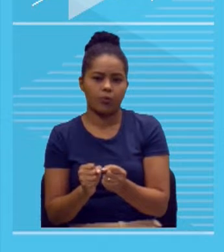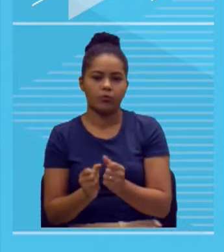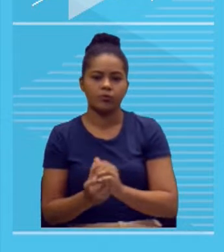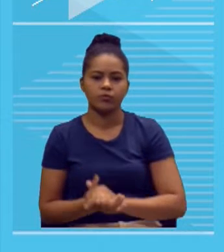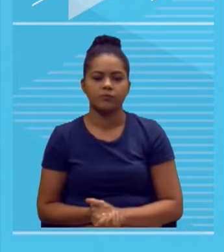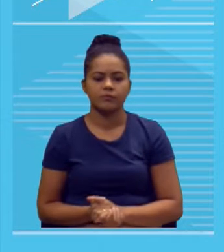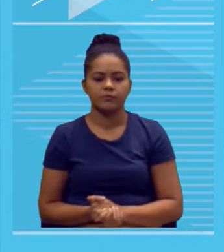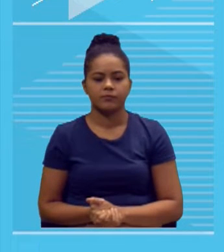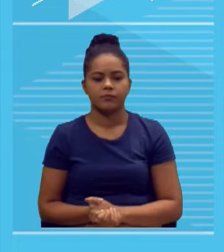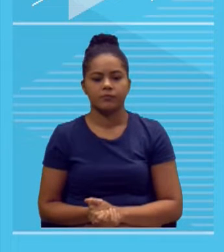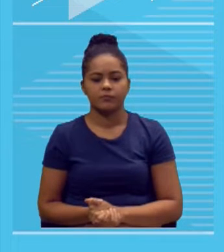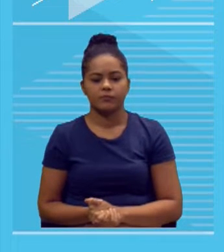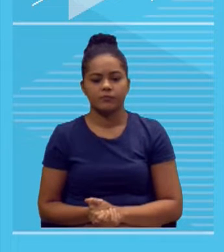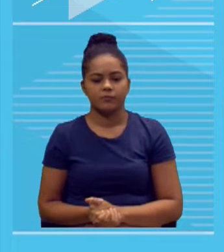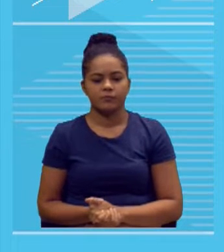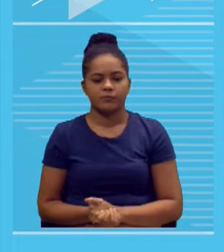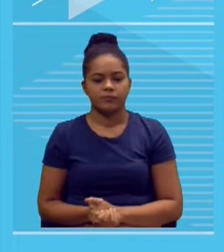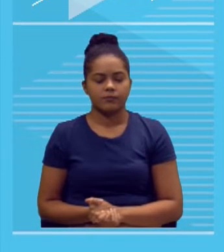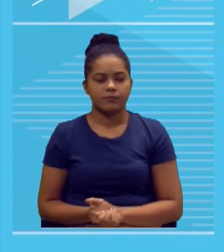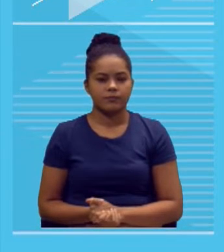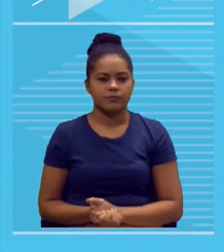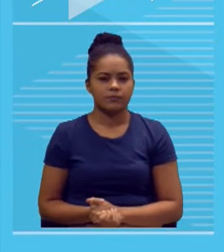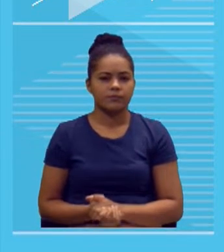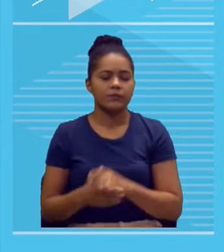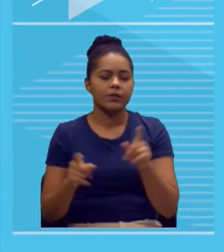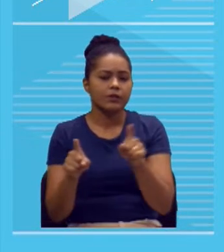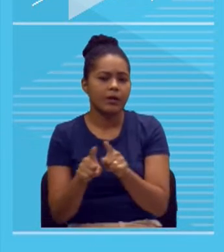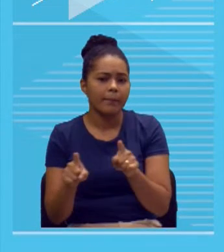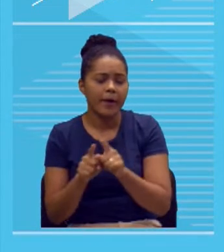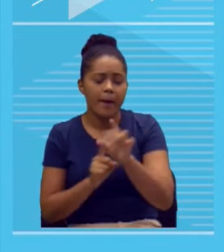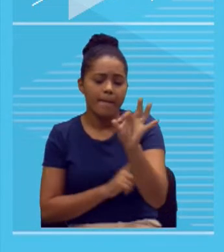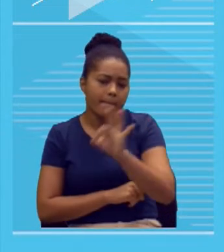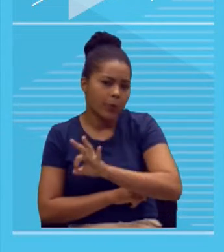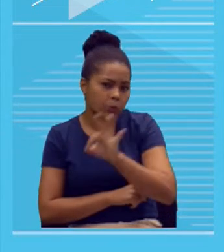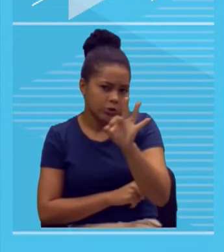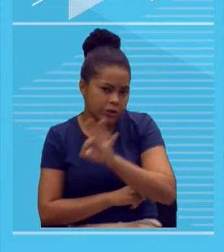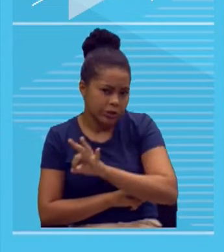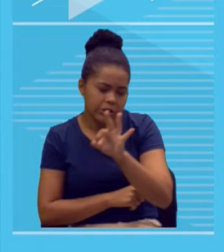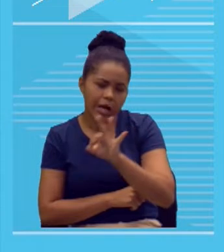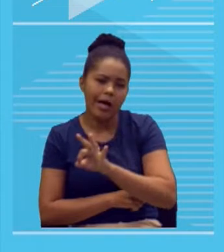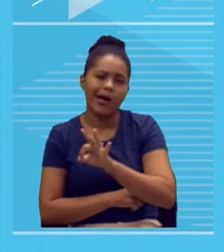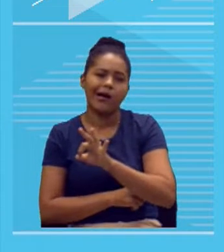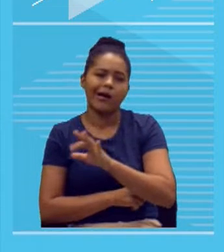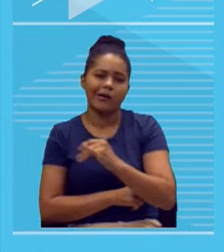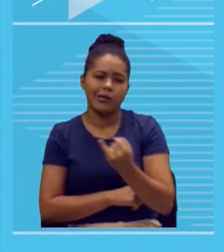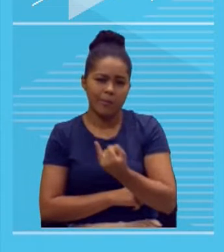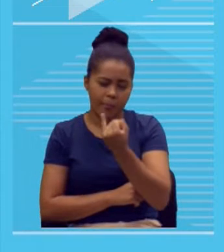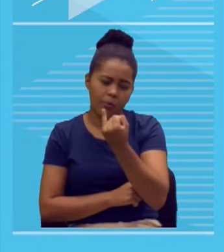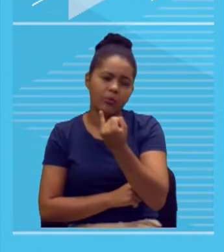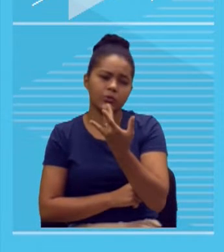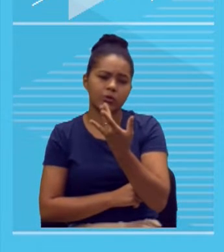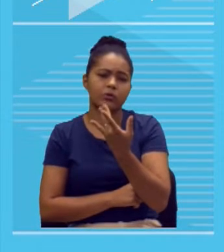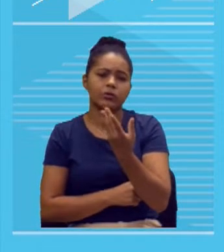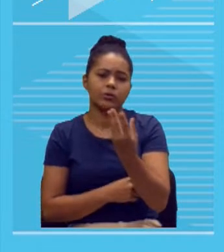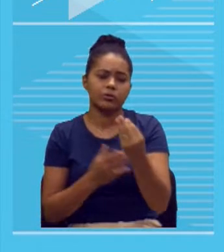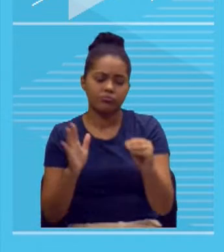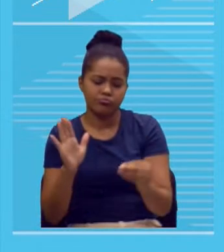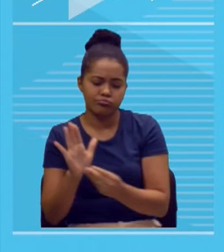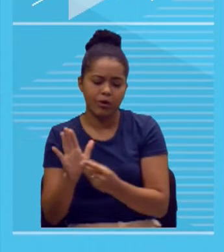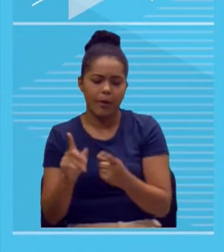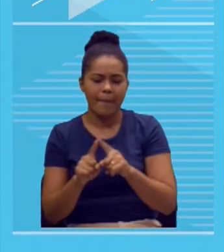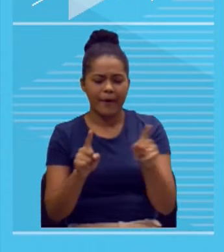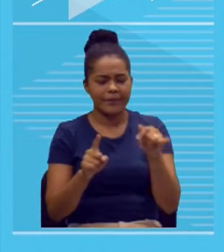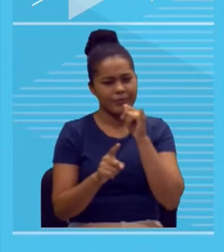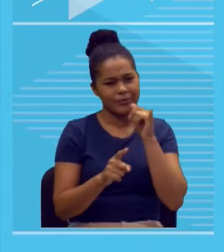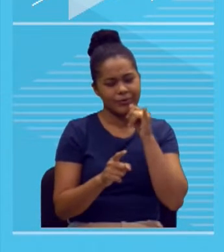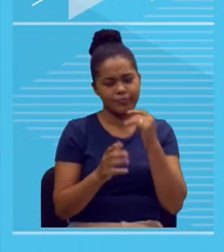percentuais, entendeu? Então, dados numéricos são muito bem-vindos, mas tudo nada,